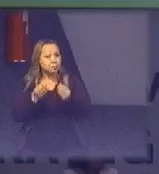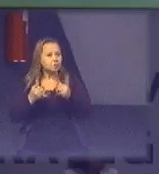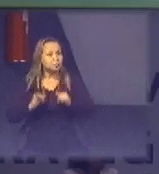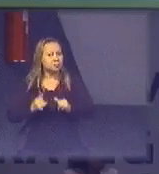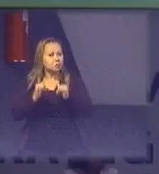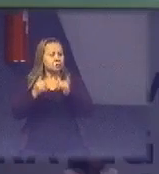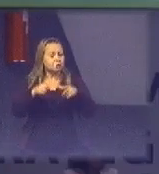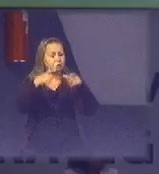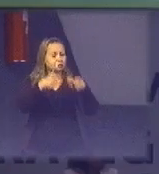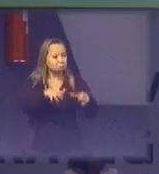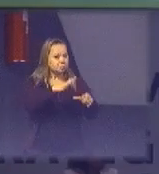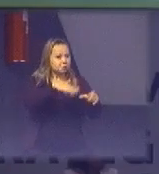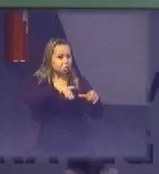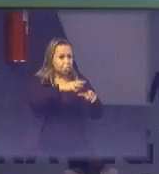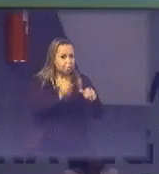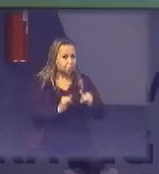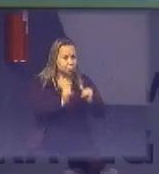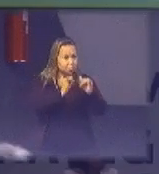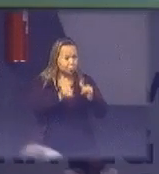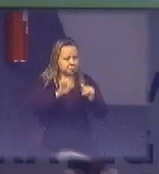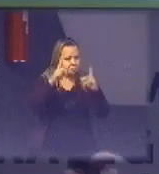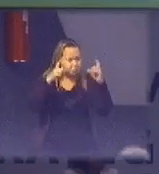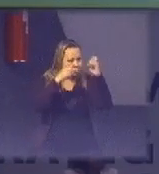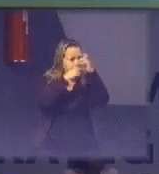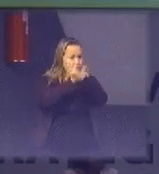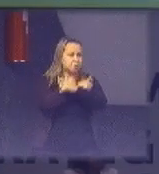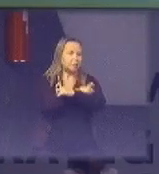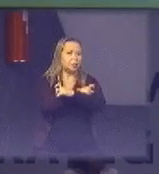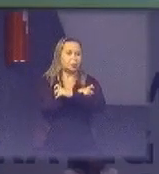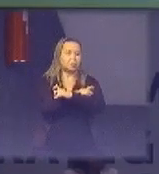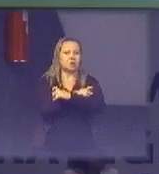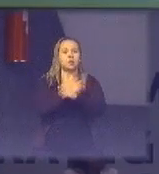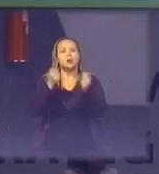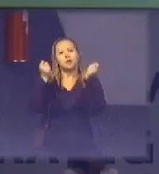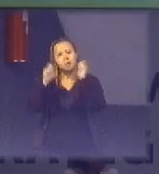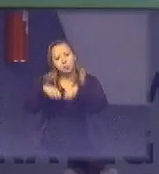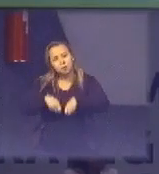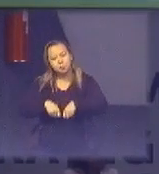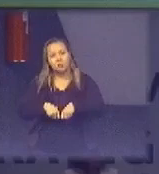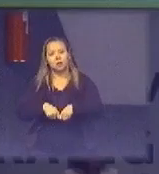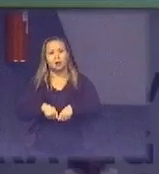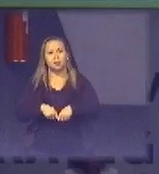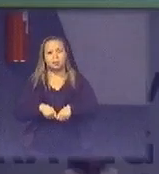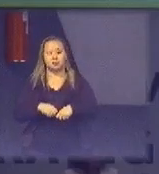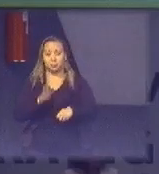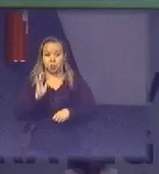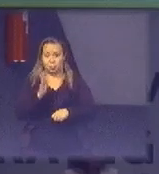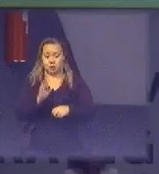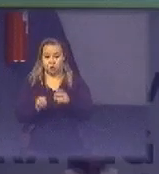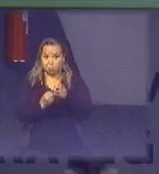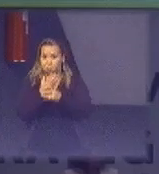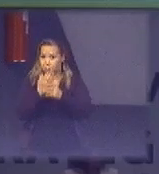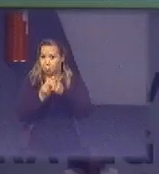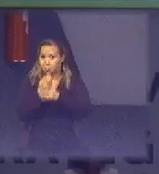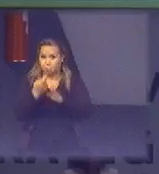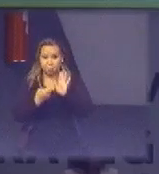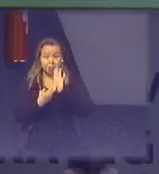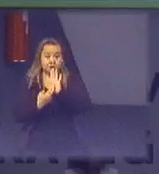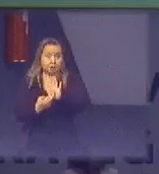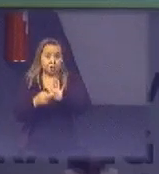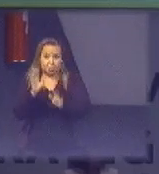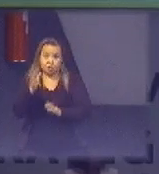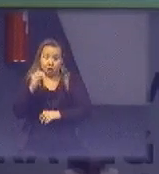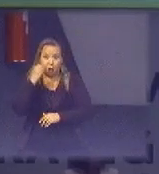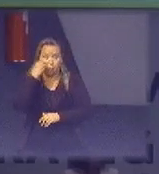setor todas as dificuldades e possibilidades então a gente já nasce com uma representatividade e uma experiência